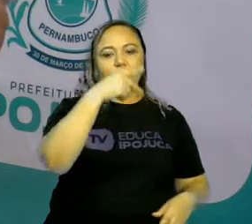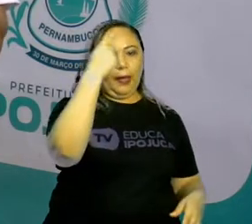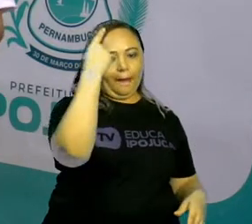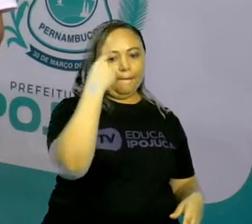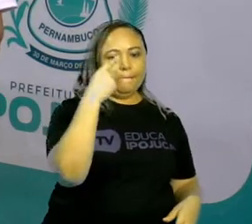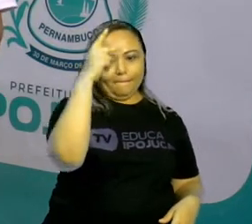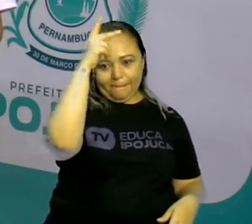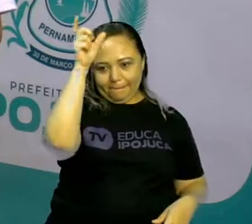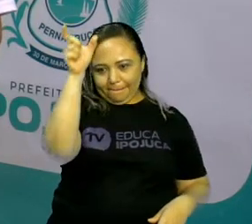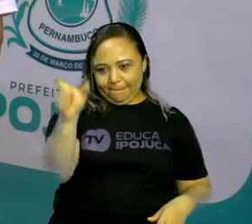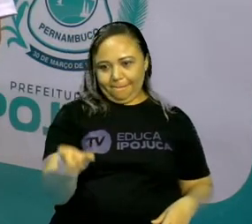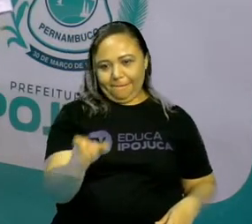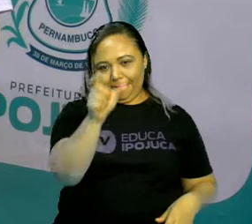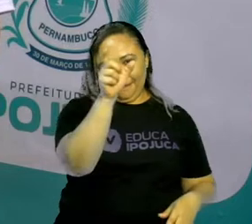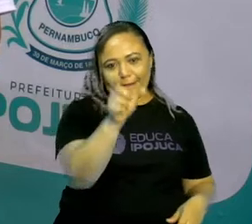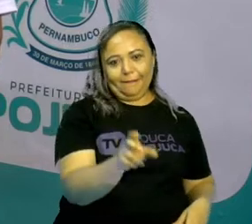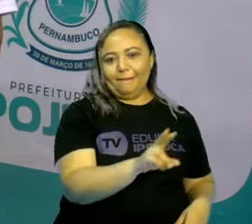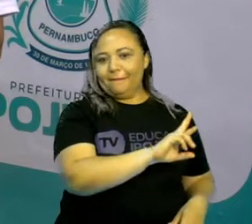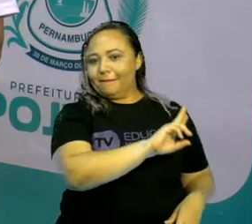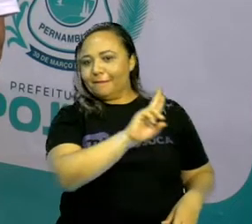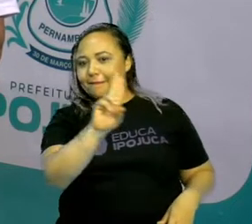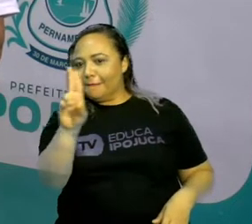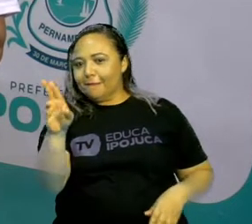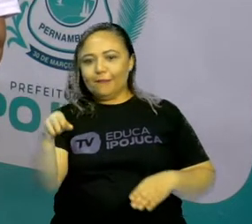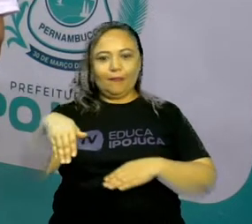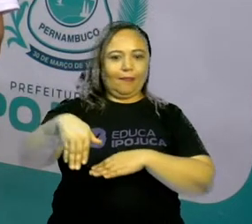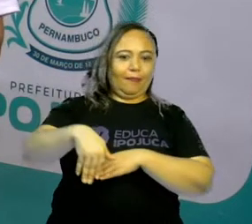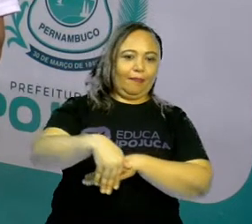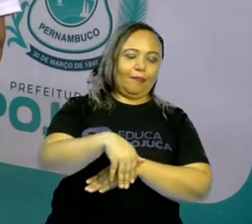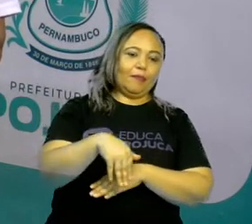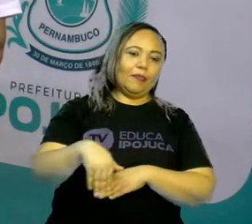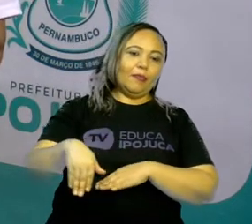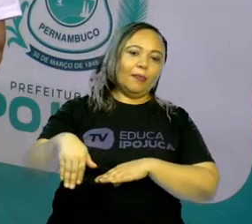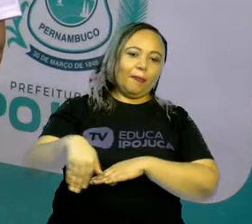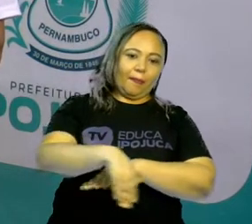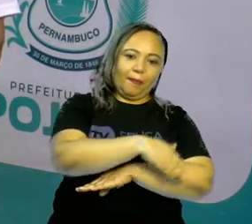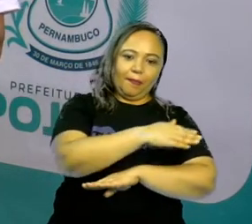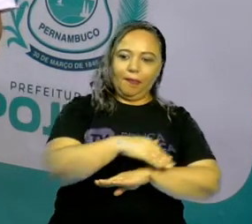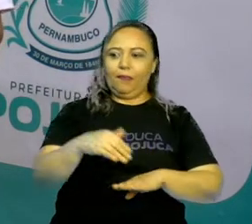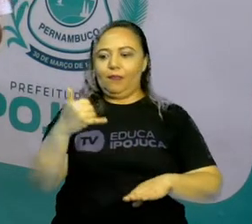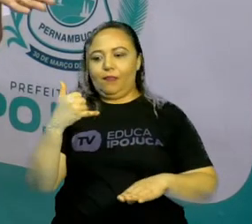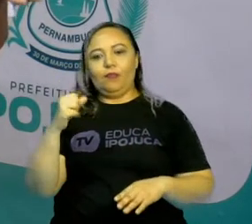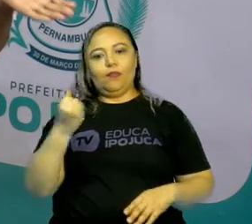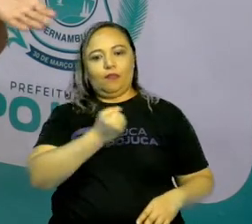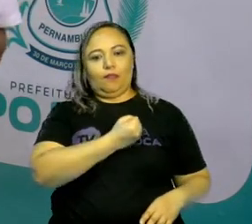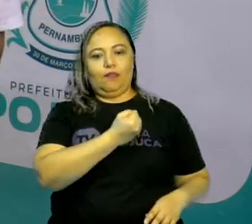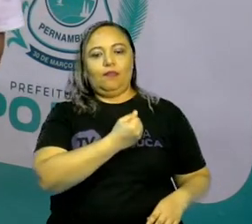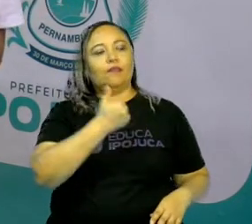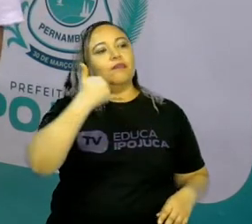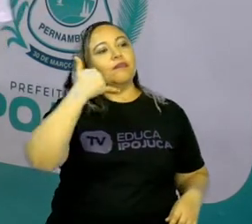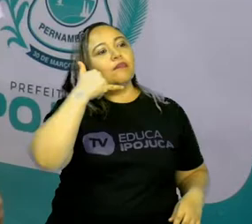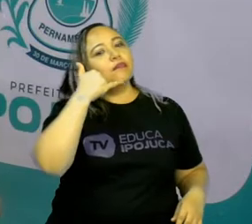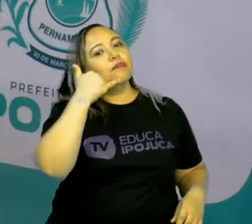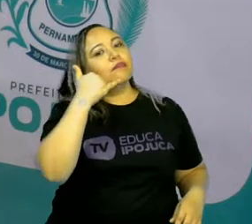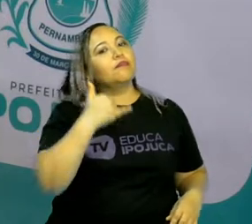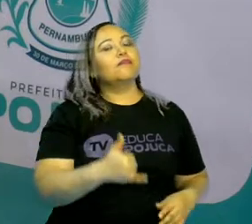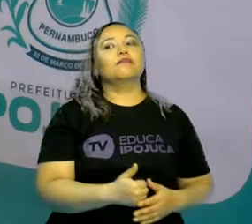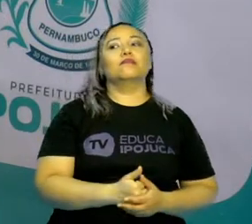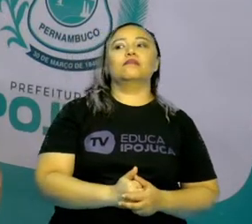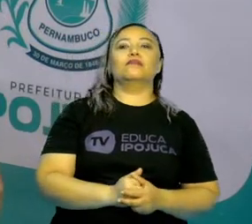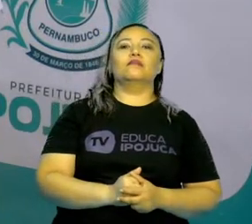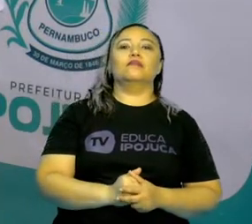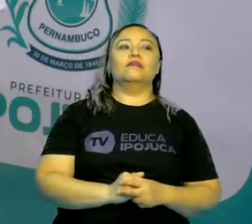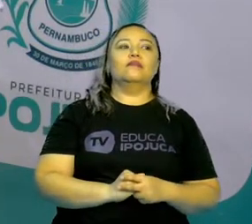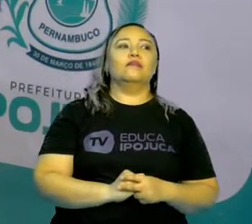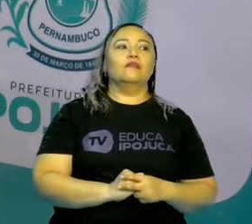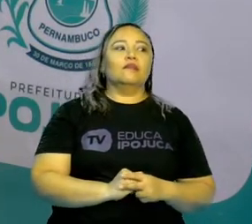energia, ele vai dizer o nome da pessoa, a rua da pessoa, o número do telefone. Então, está todo mundo lá sabendo,